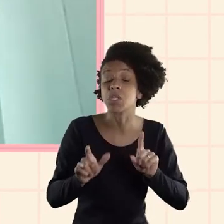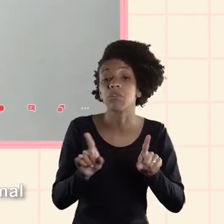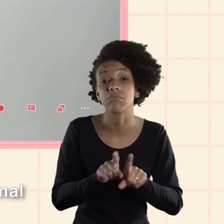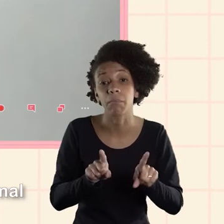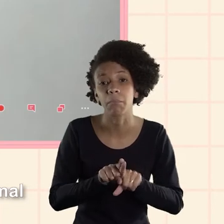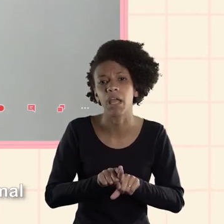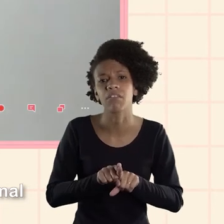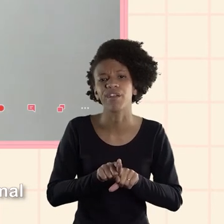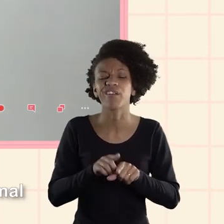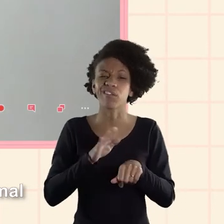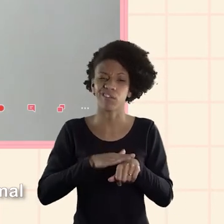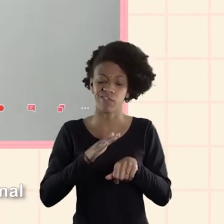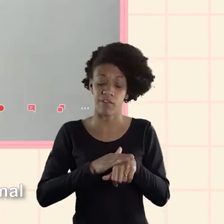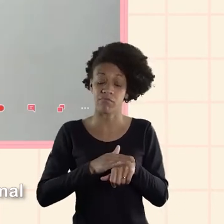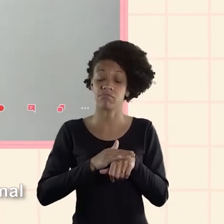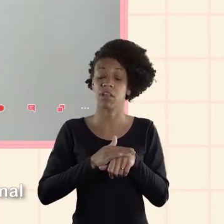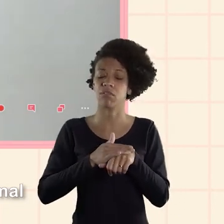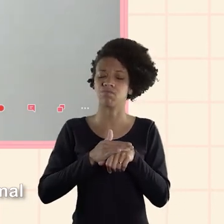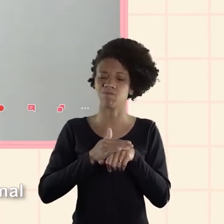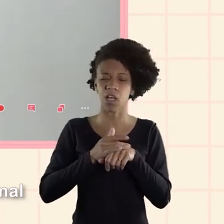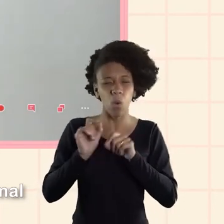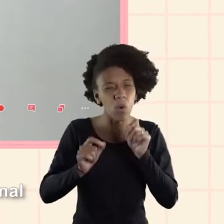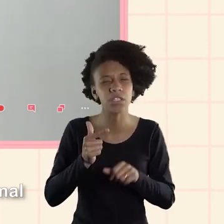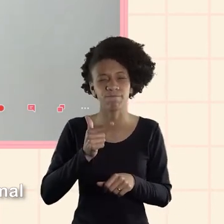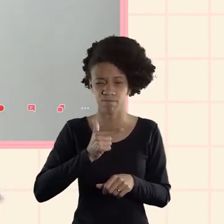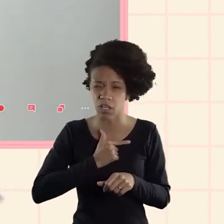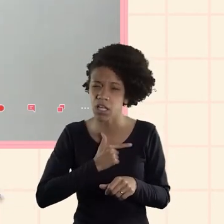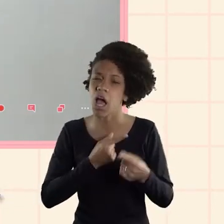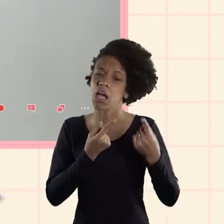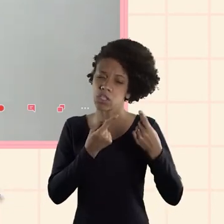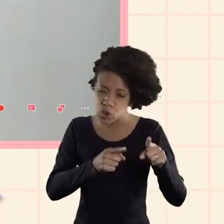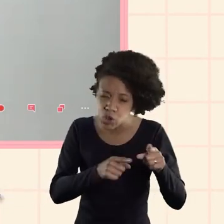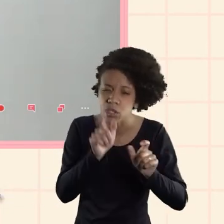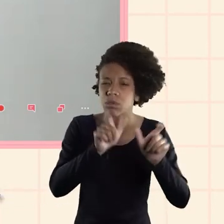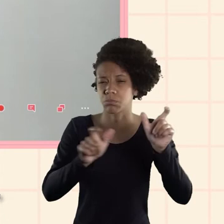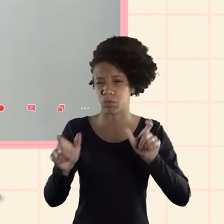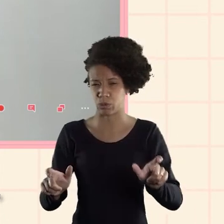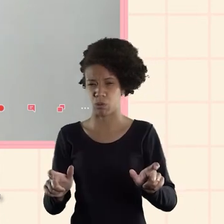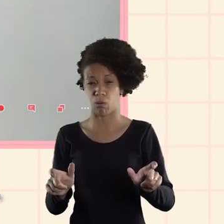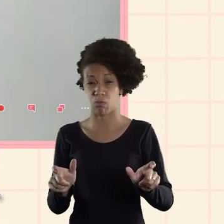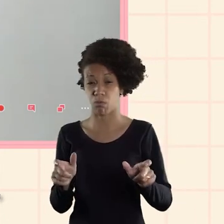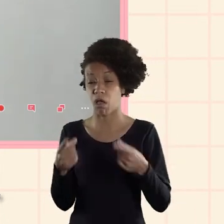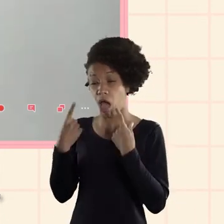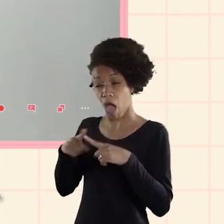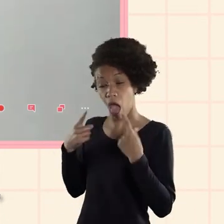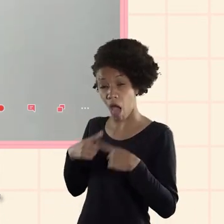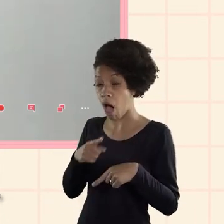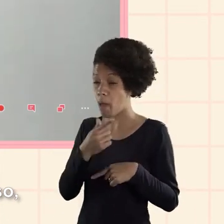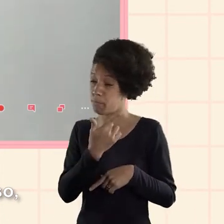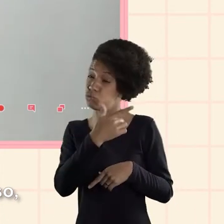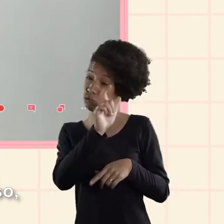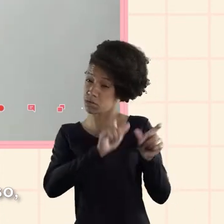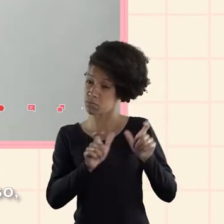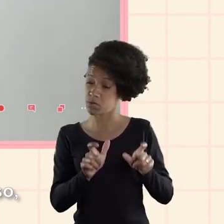Tem muitas pessoas também que fazem o mal com a internet que criticam as pessoas